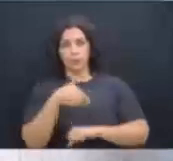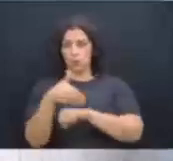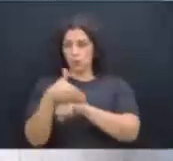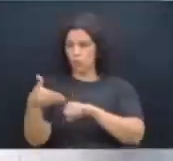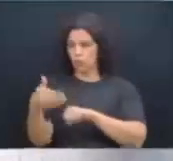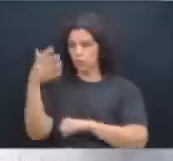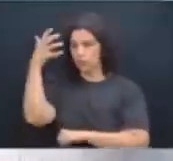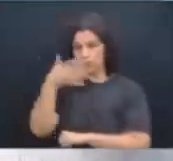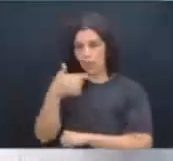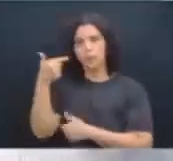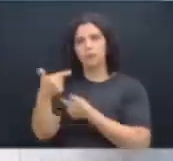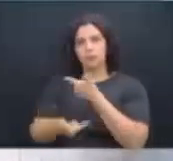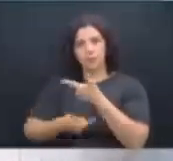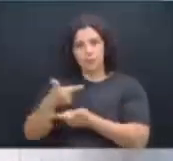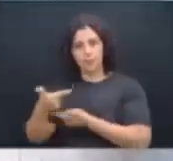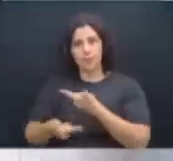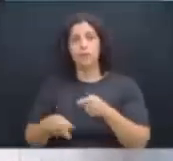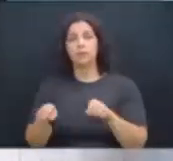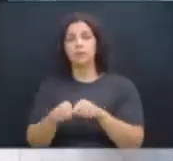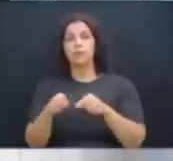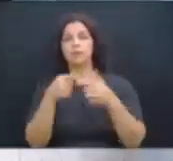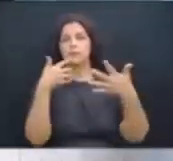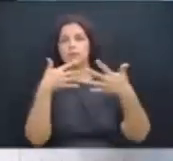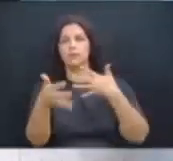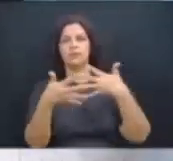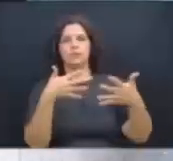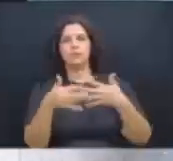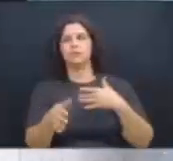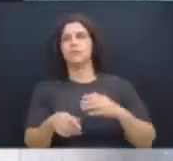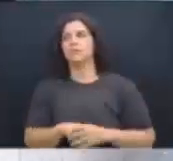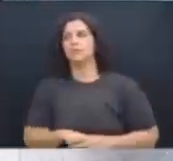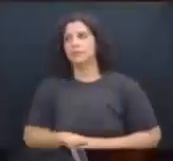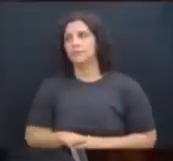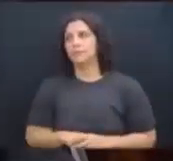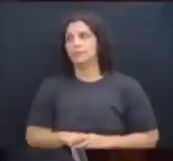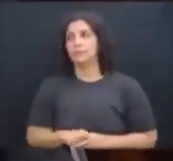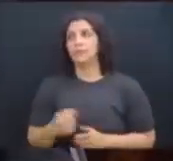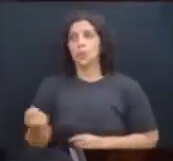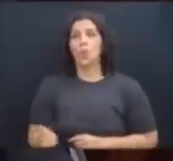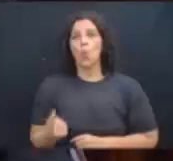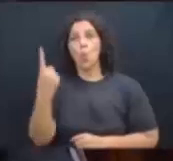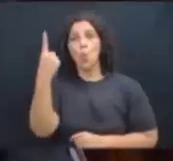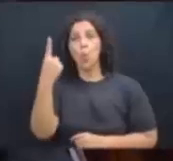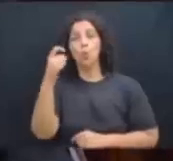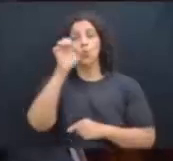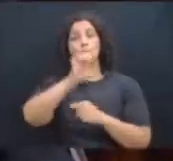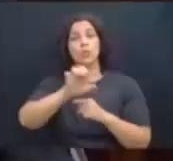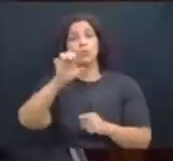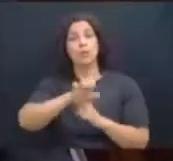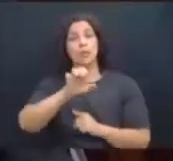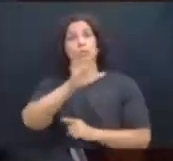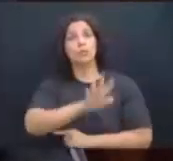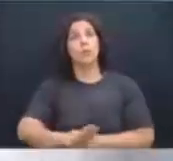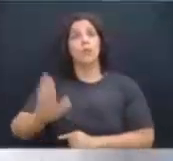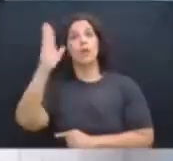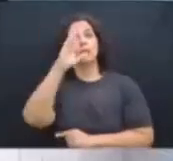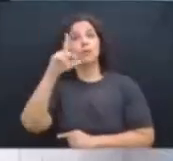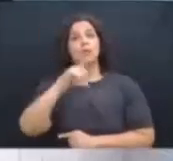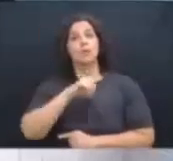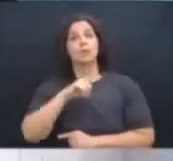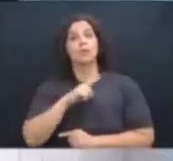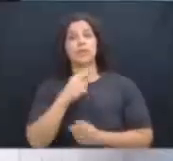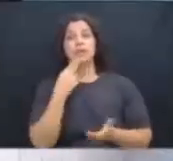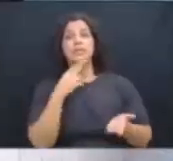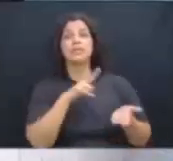sério, trabalhador e transparente. Aliás, o único Estado da Federação que recebeu o